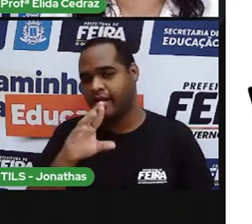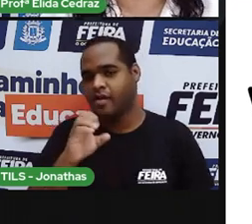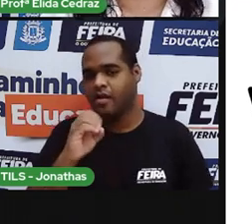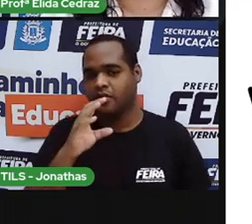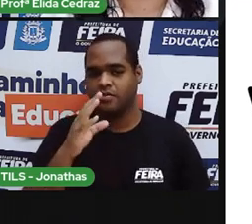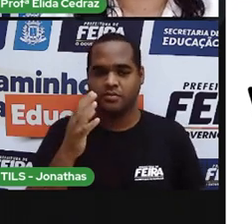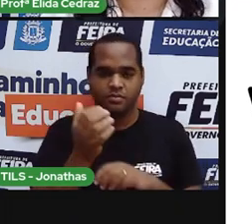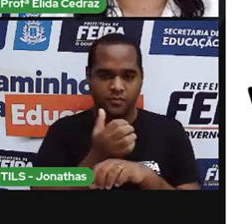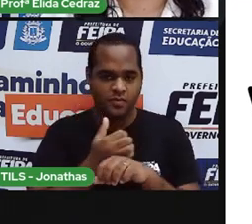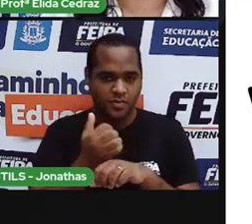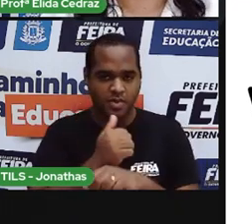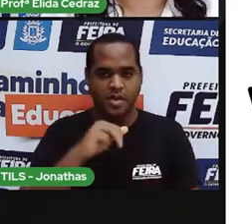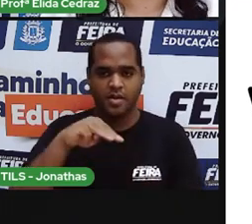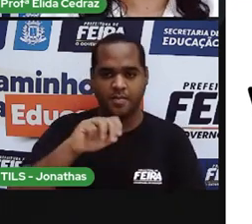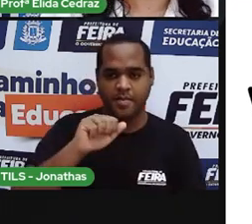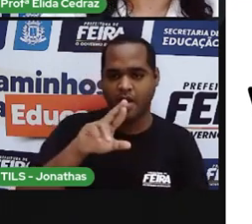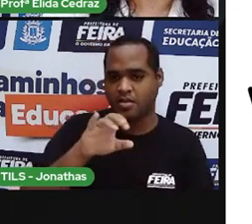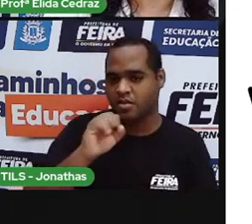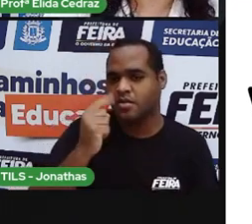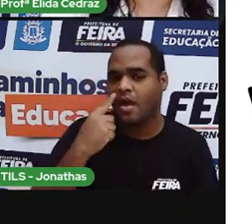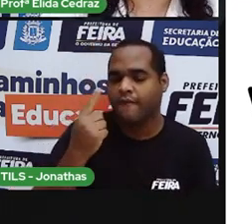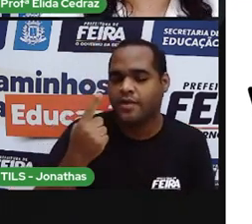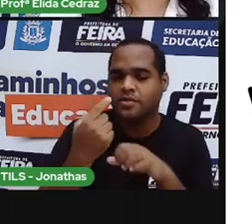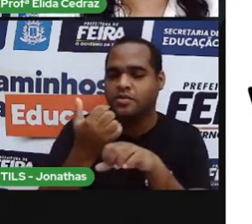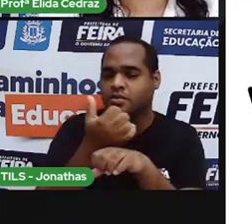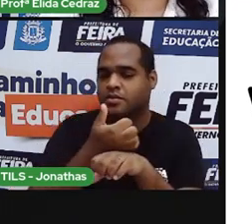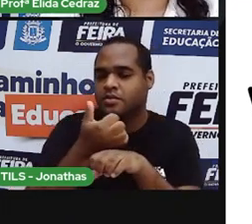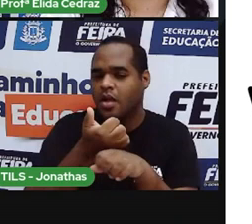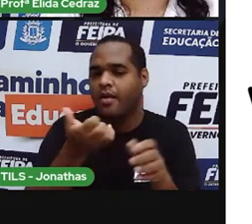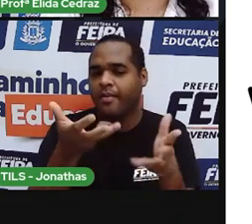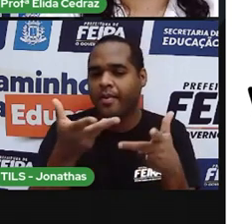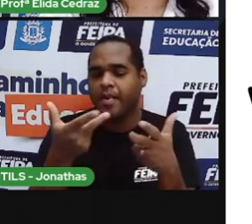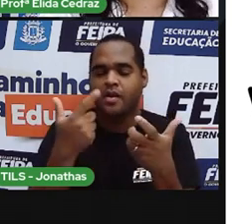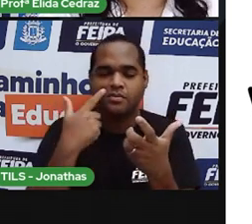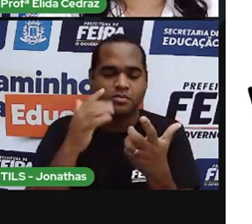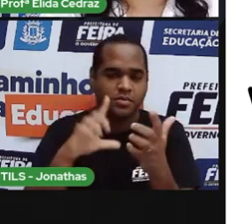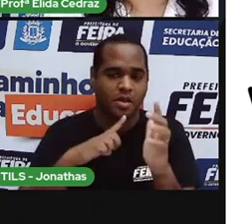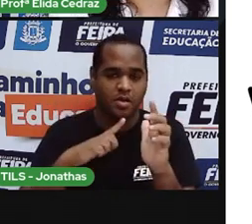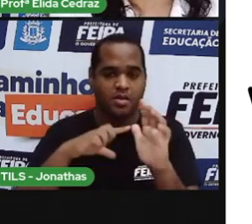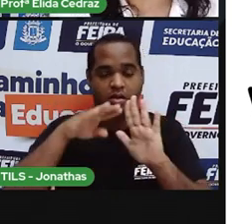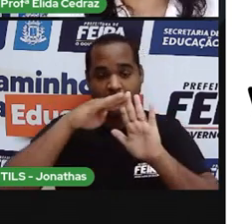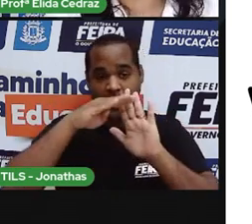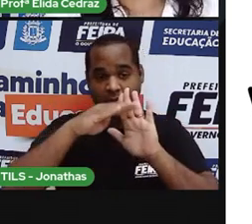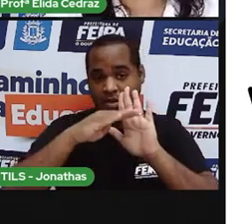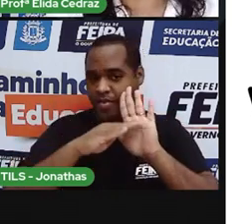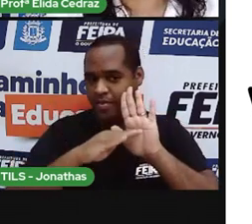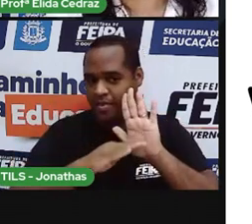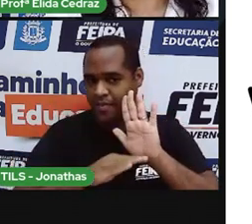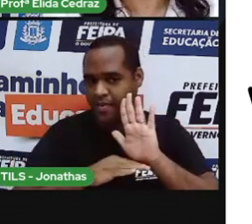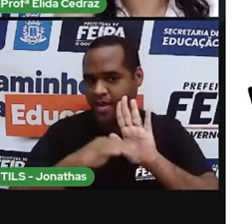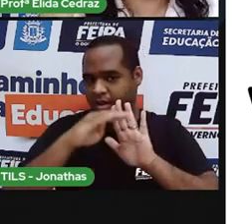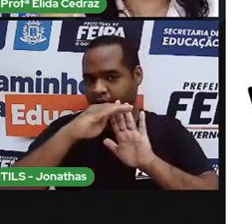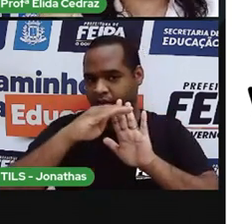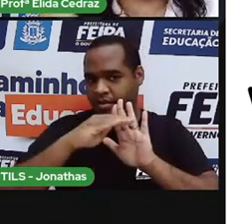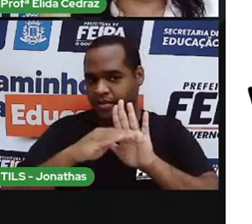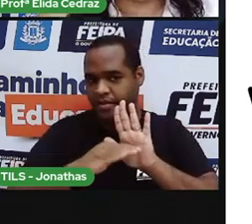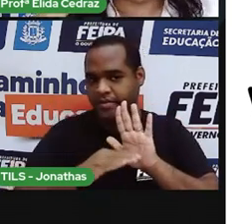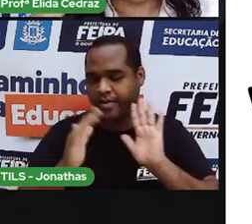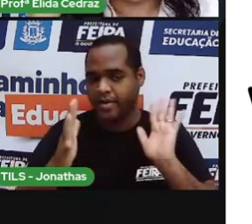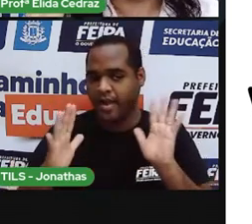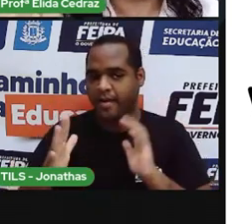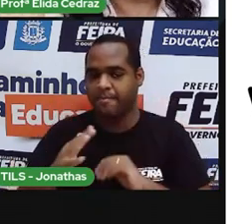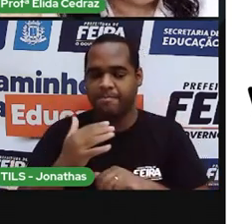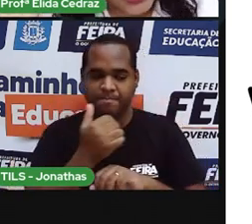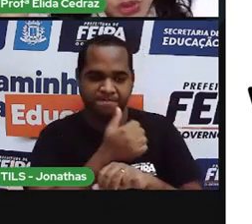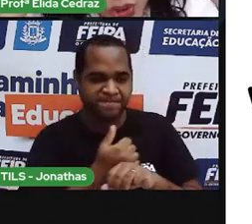Ricardo e Dona Marisa? Você listaria as profissões que já conhecem? Pensa aí.